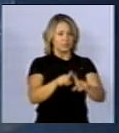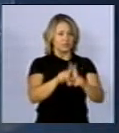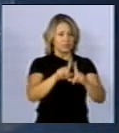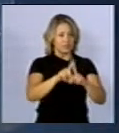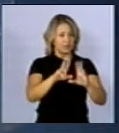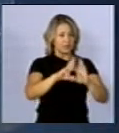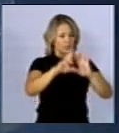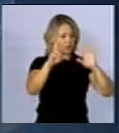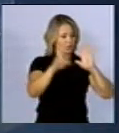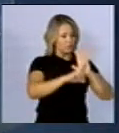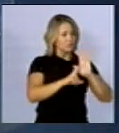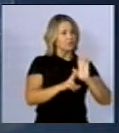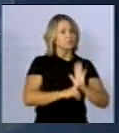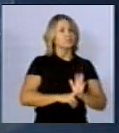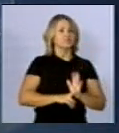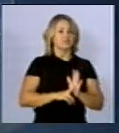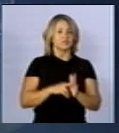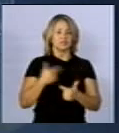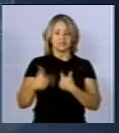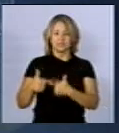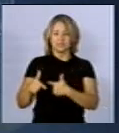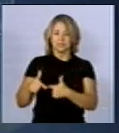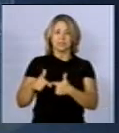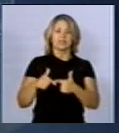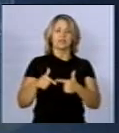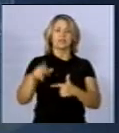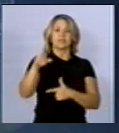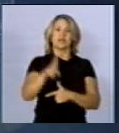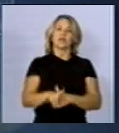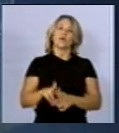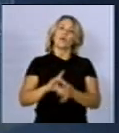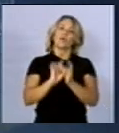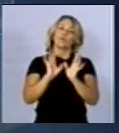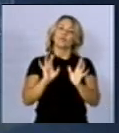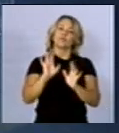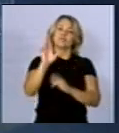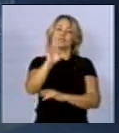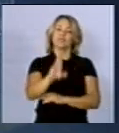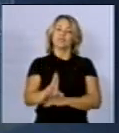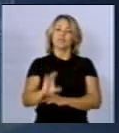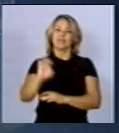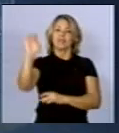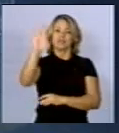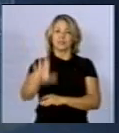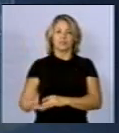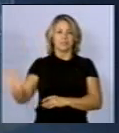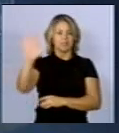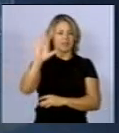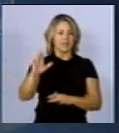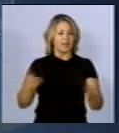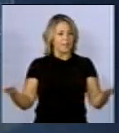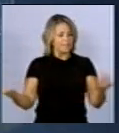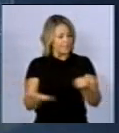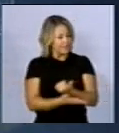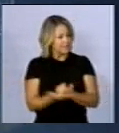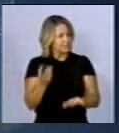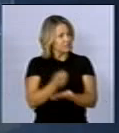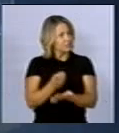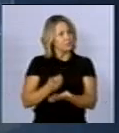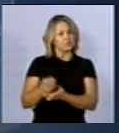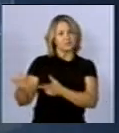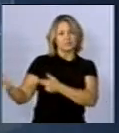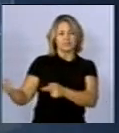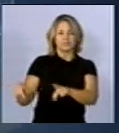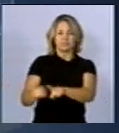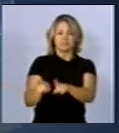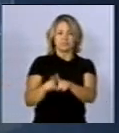e exposição a câmbios de cestos magnéticos que trabalha para a União Europeia. E a conclusão é basicamente a mesma. As principais fontes de exposição para o público em